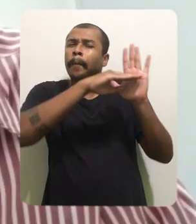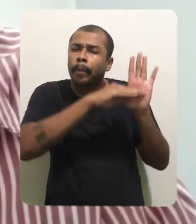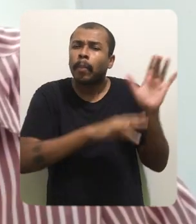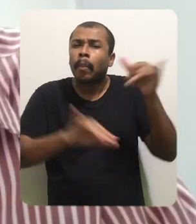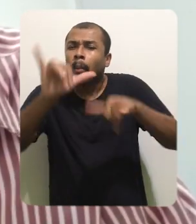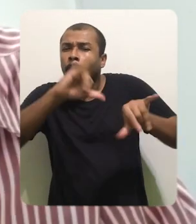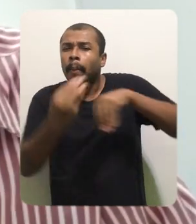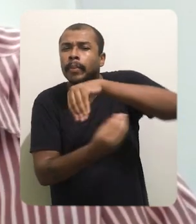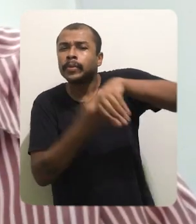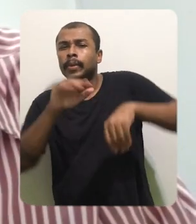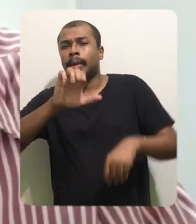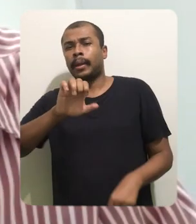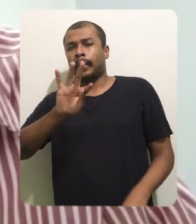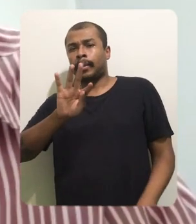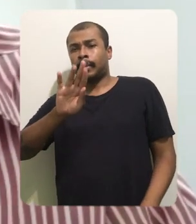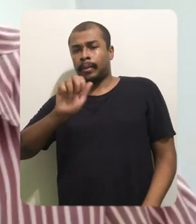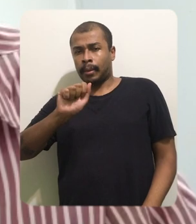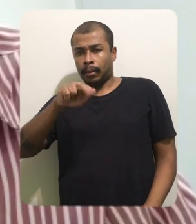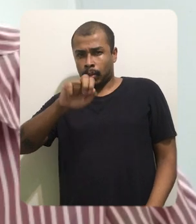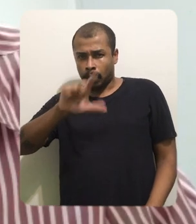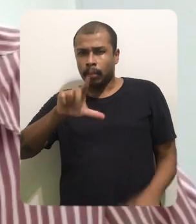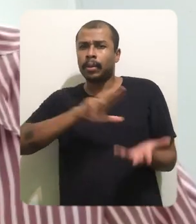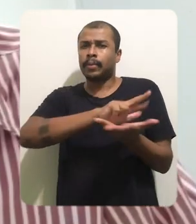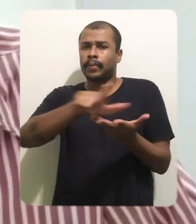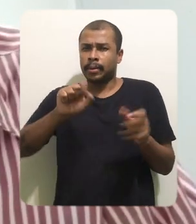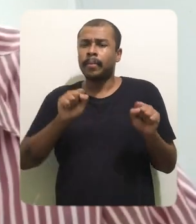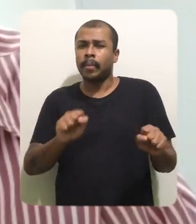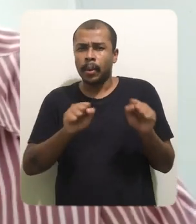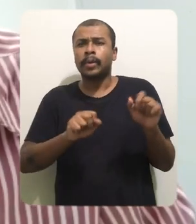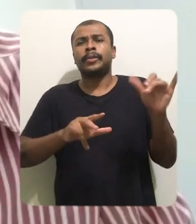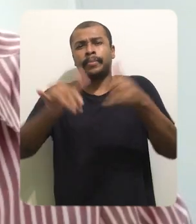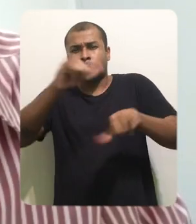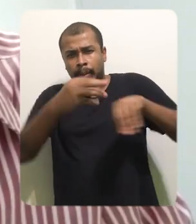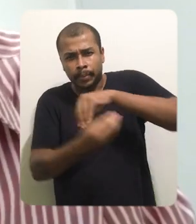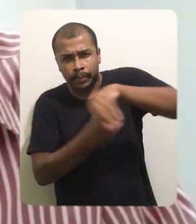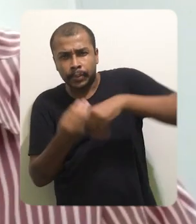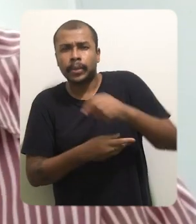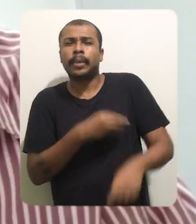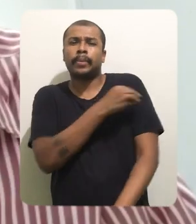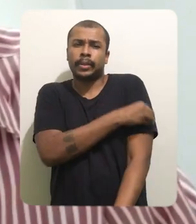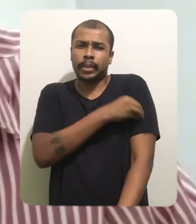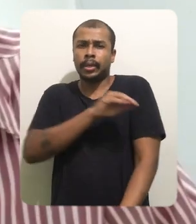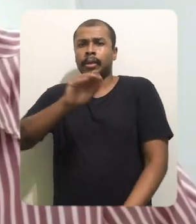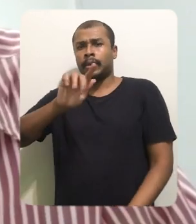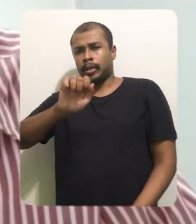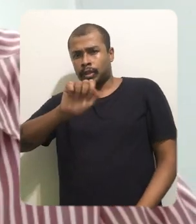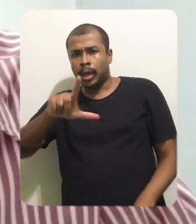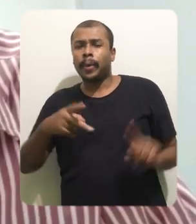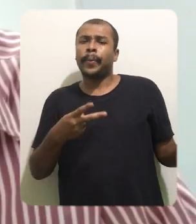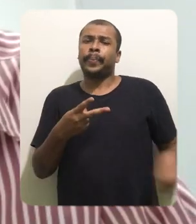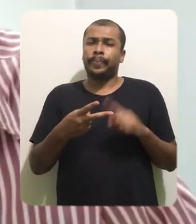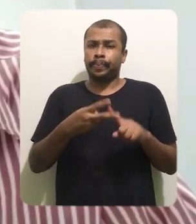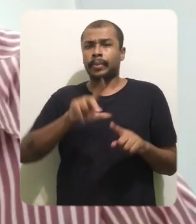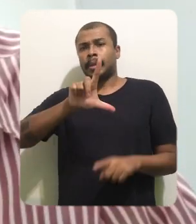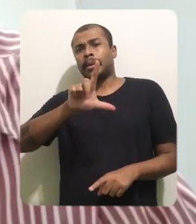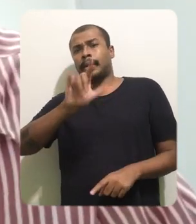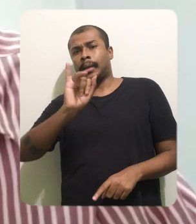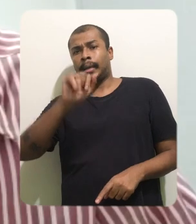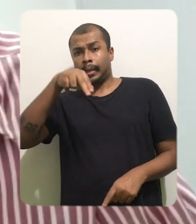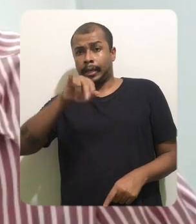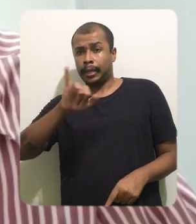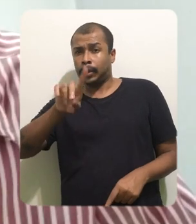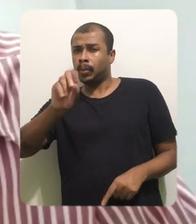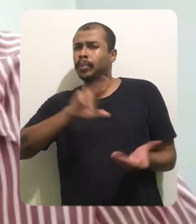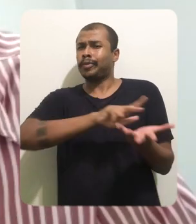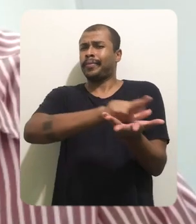etanol, elas existem várias. Você pode ter uma formulação de álcool gel, você pode ter uma formulação de álcool líquido, você pode ter uma